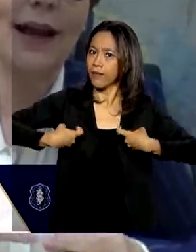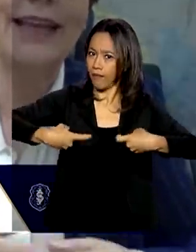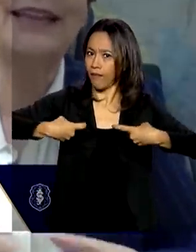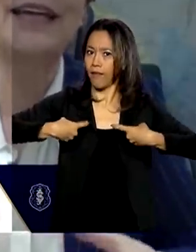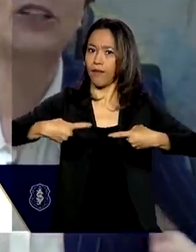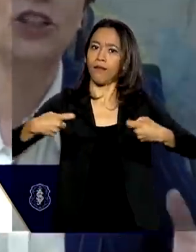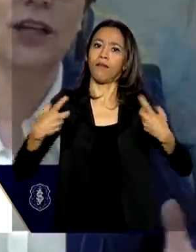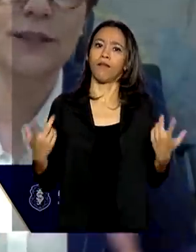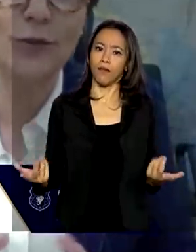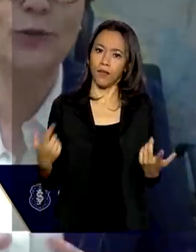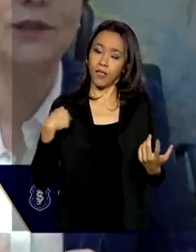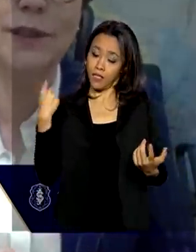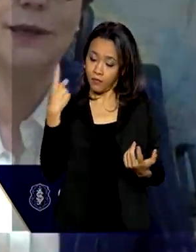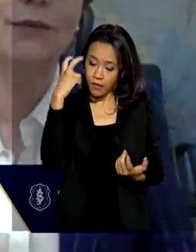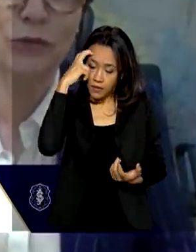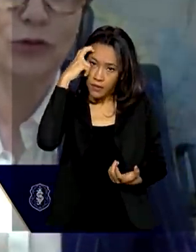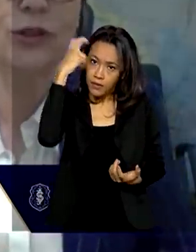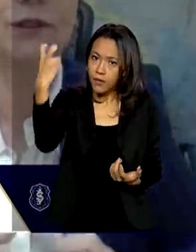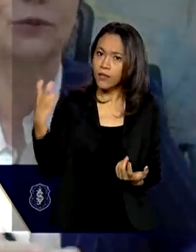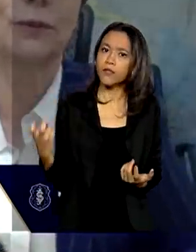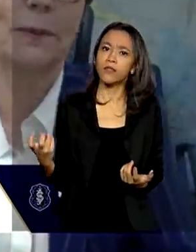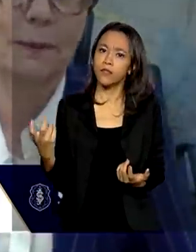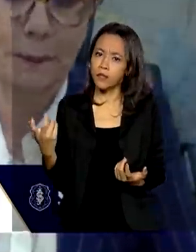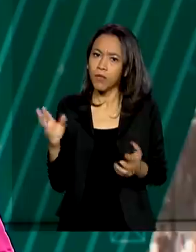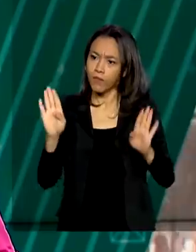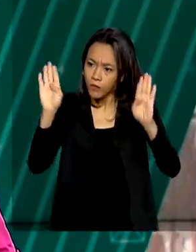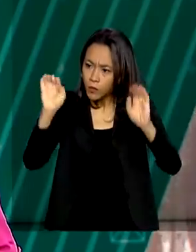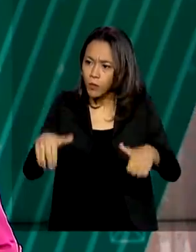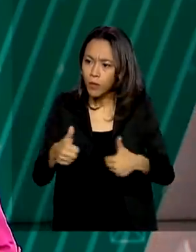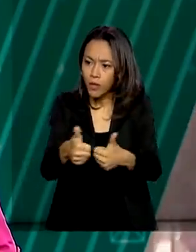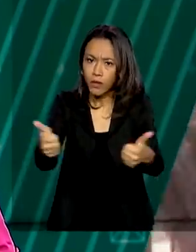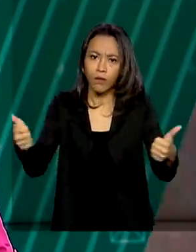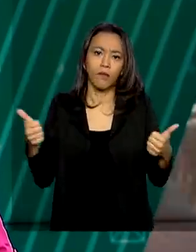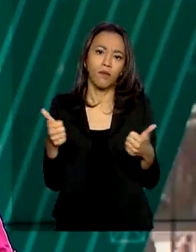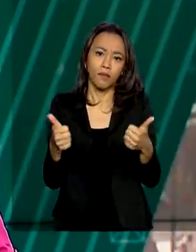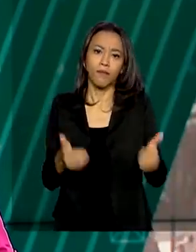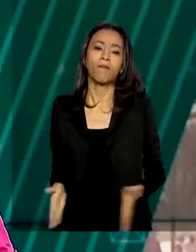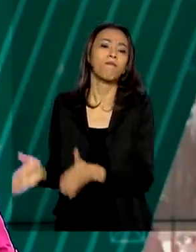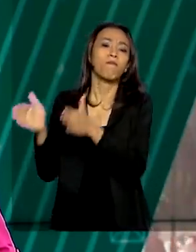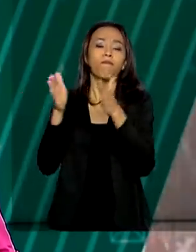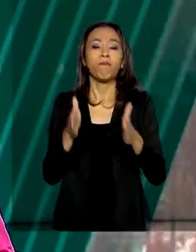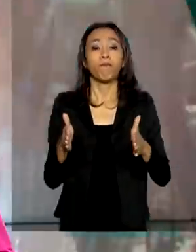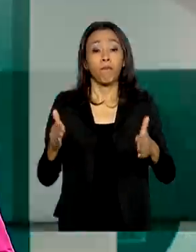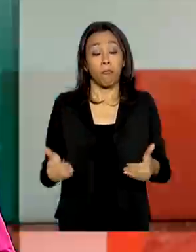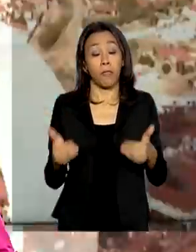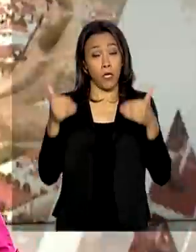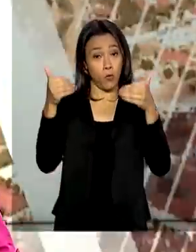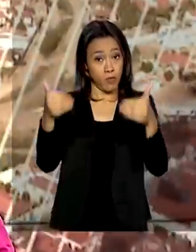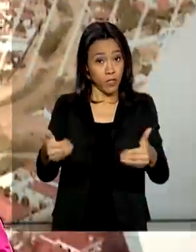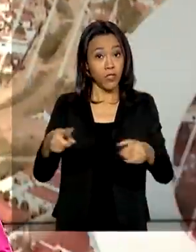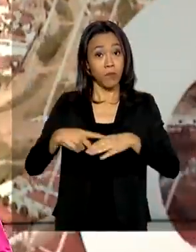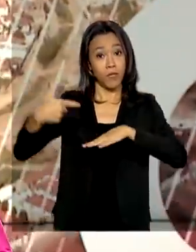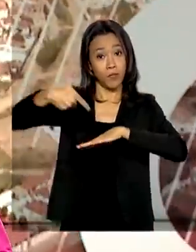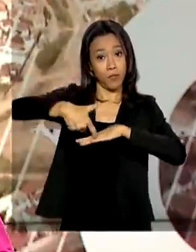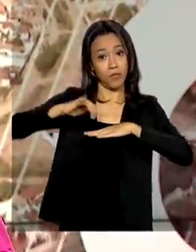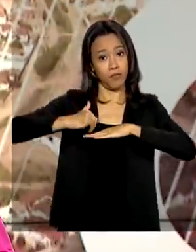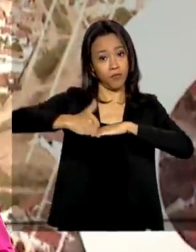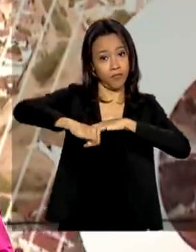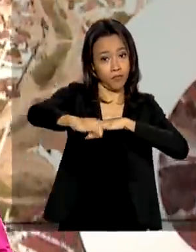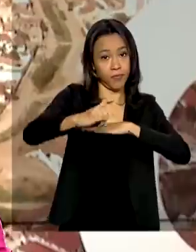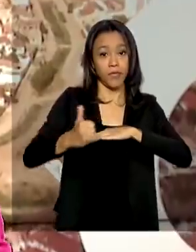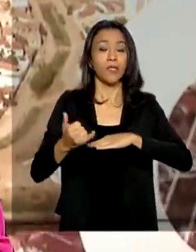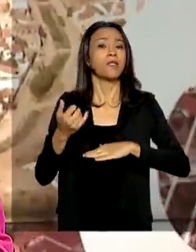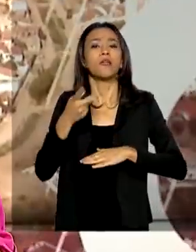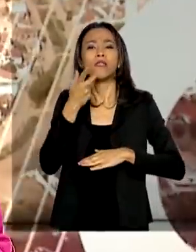aí a inteligência do sistema funcionando. E o ministro de Minas e Energia, Bento Albuquerque, disse que o